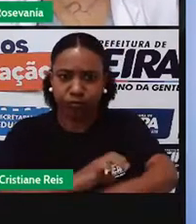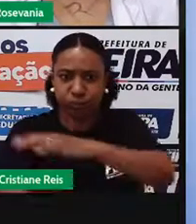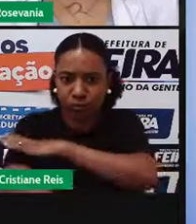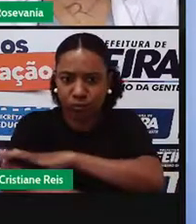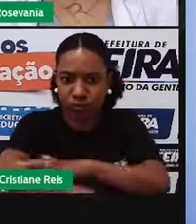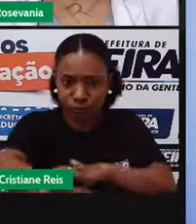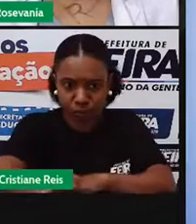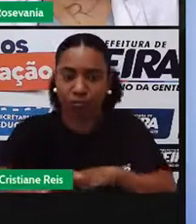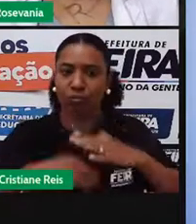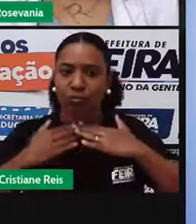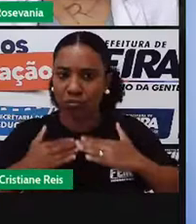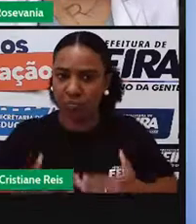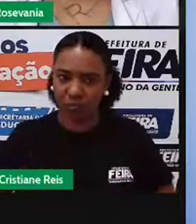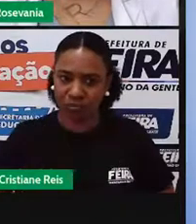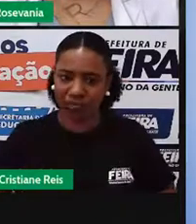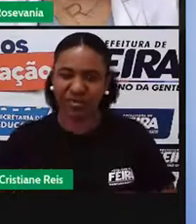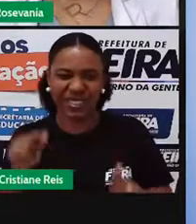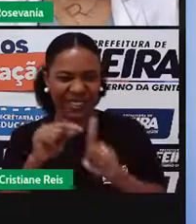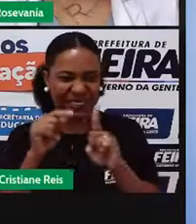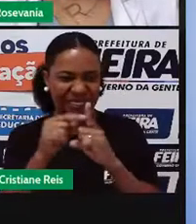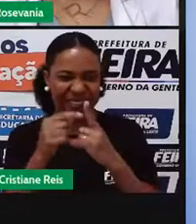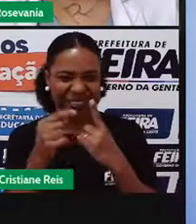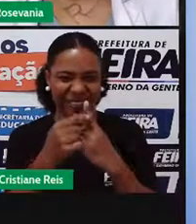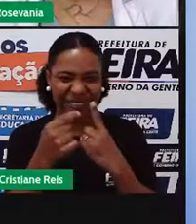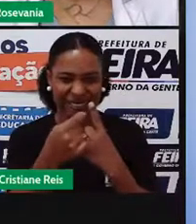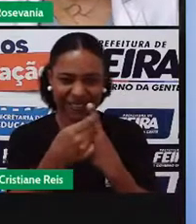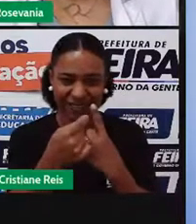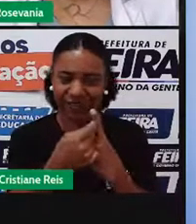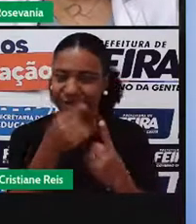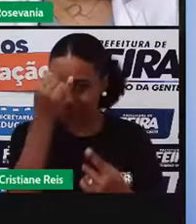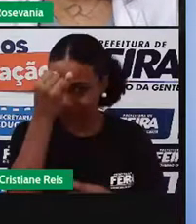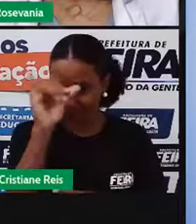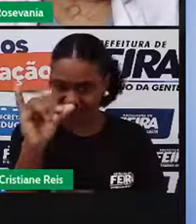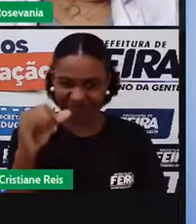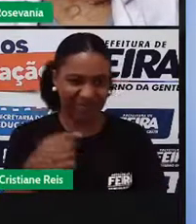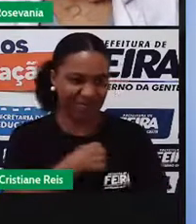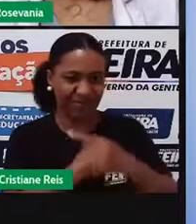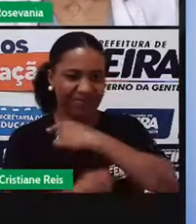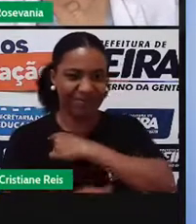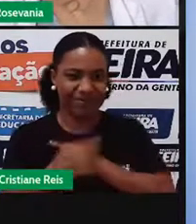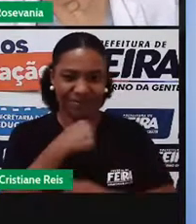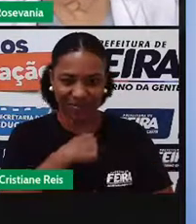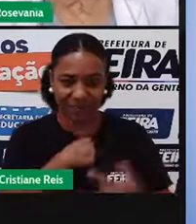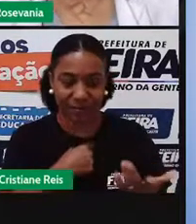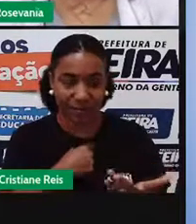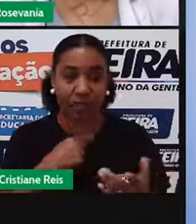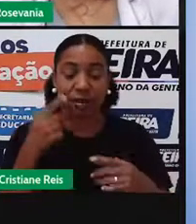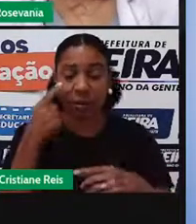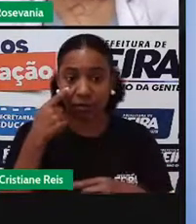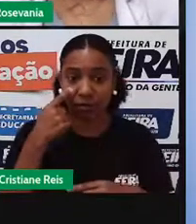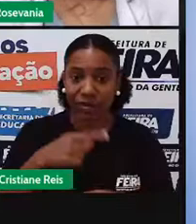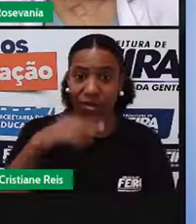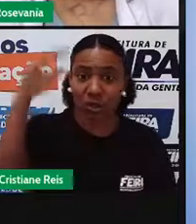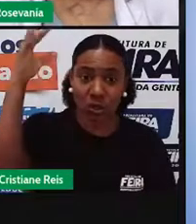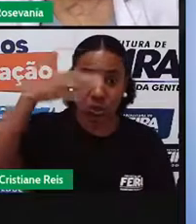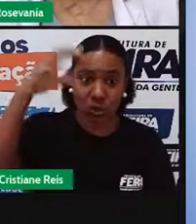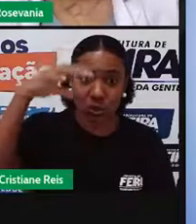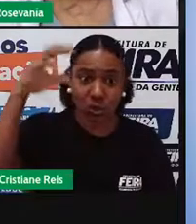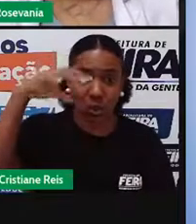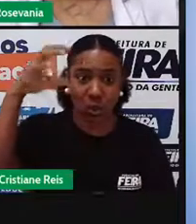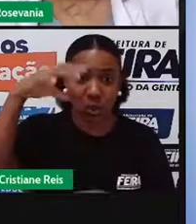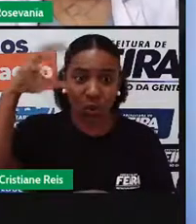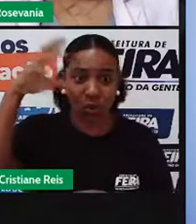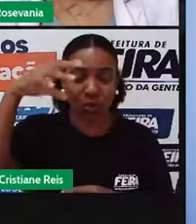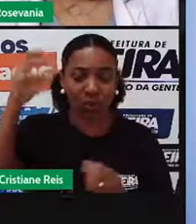por conta, né, dessa cor meio acidentadazinha mesmo nela que tem. Quando chove, aí você já percebe que a paisagem já